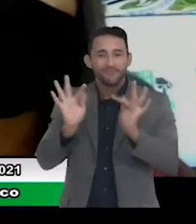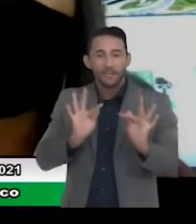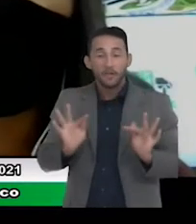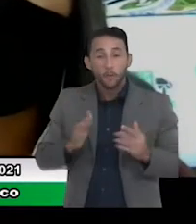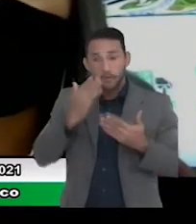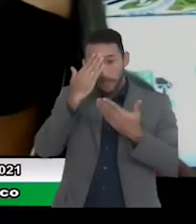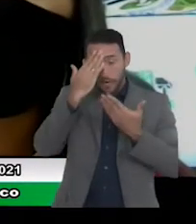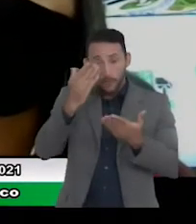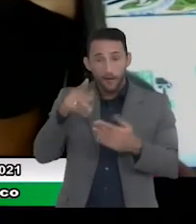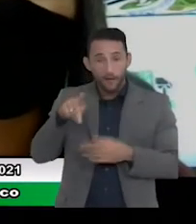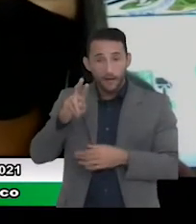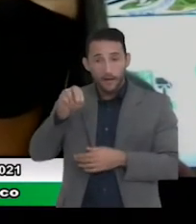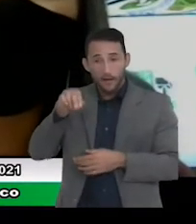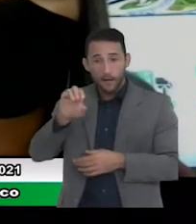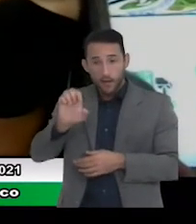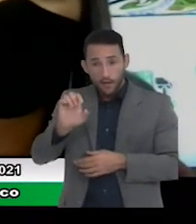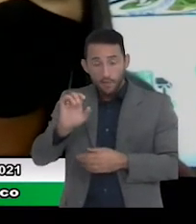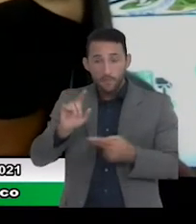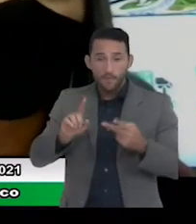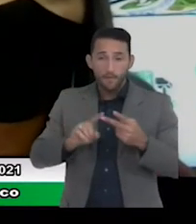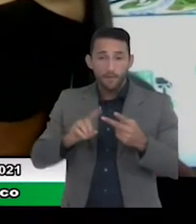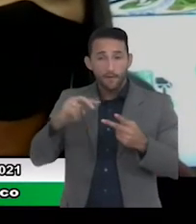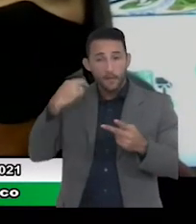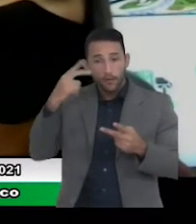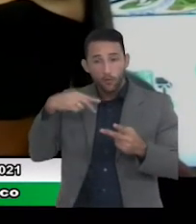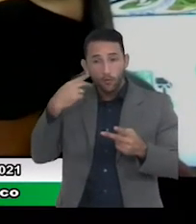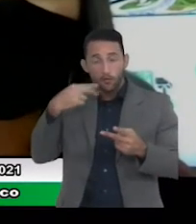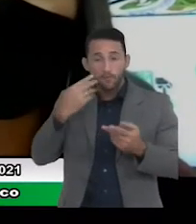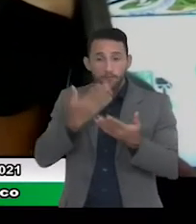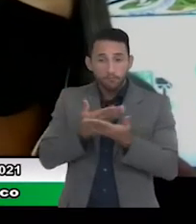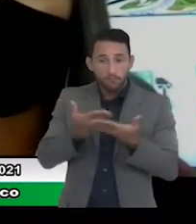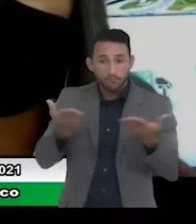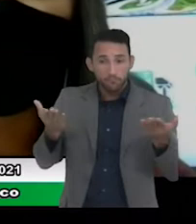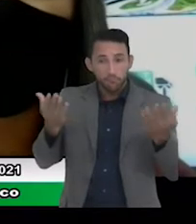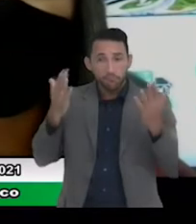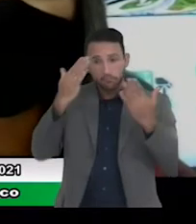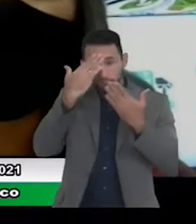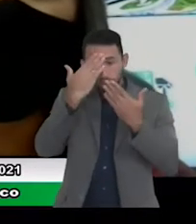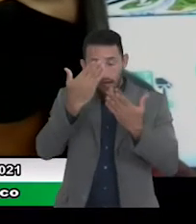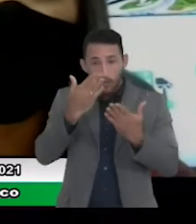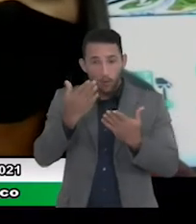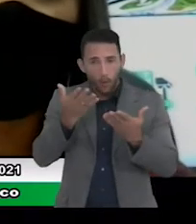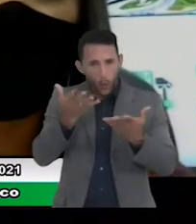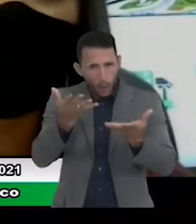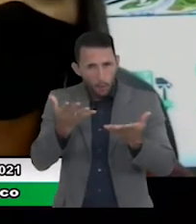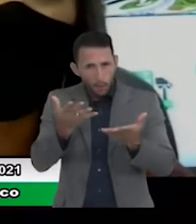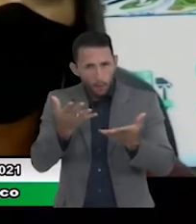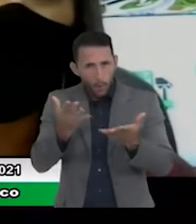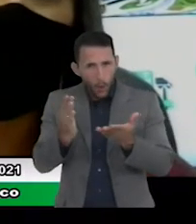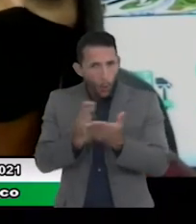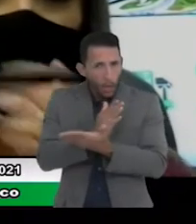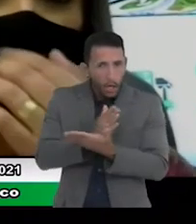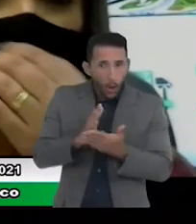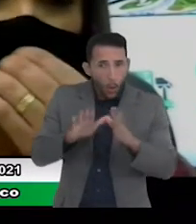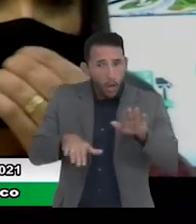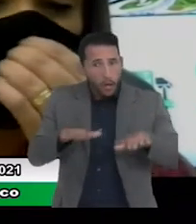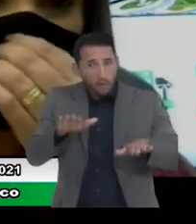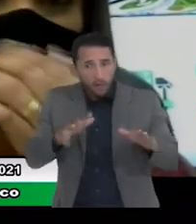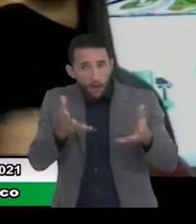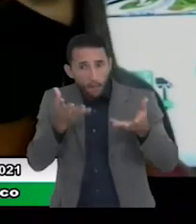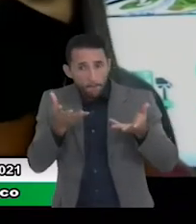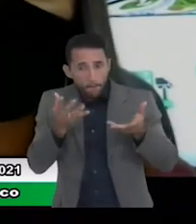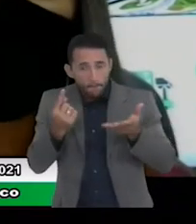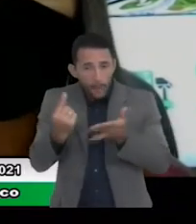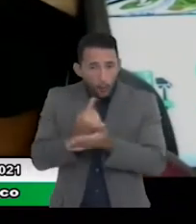eu gostaria de saber se alguém gostaria de fazer algum comentário gostaria de fazer o uso da palavra fazer alguma pergunta tirar